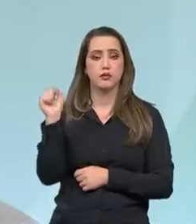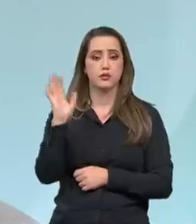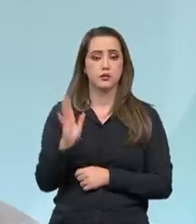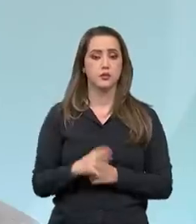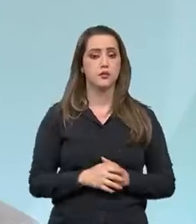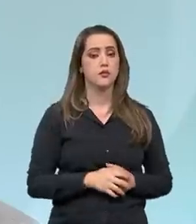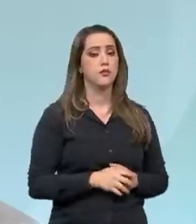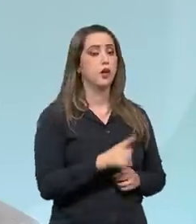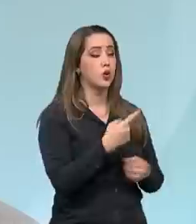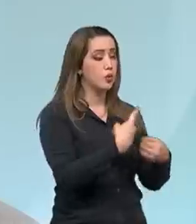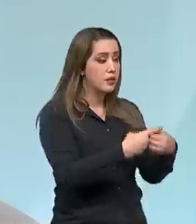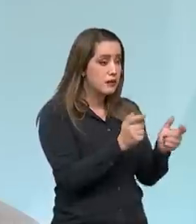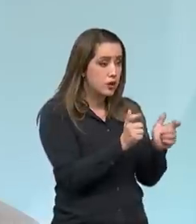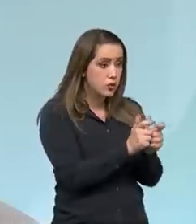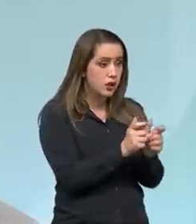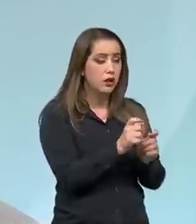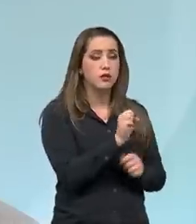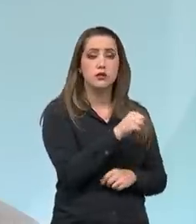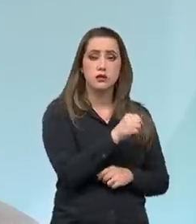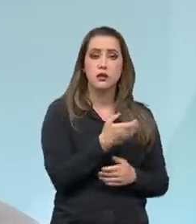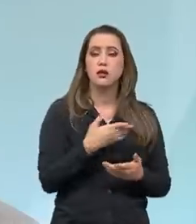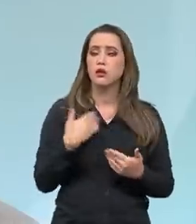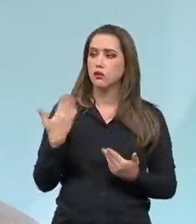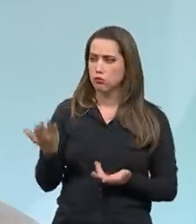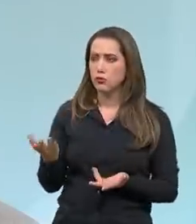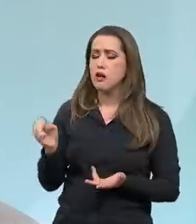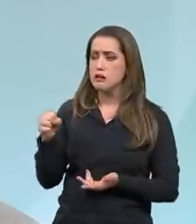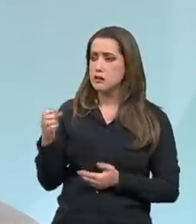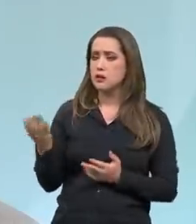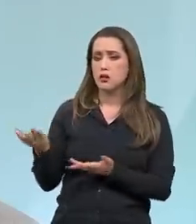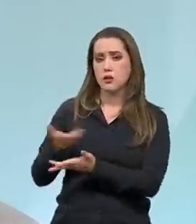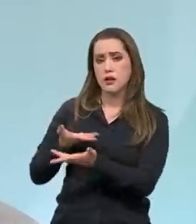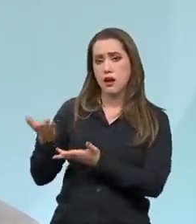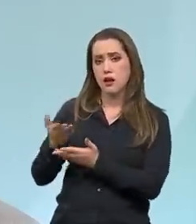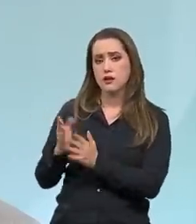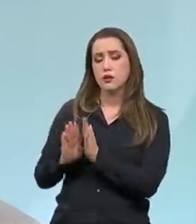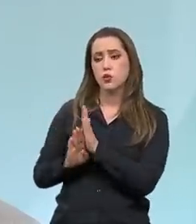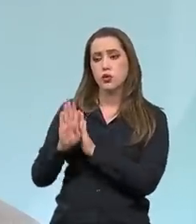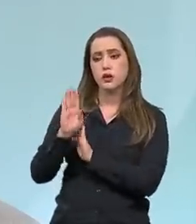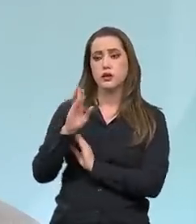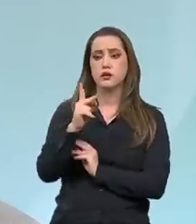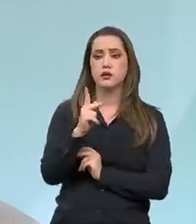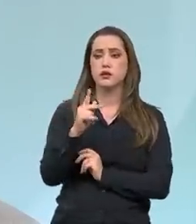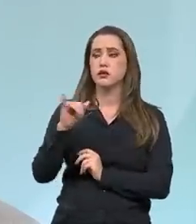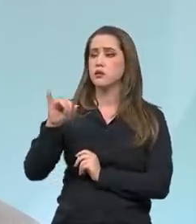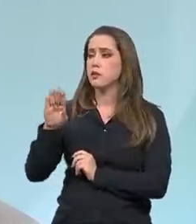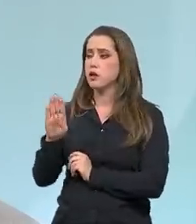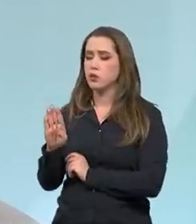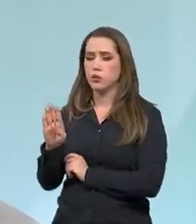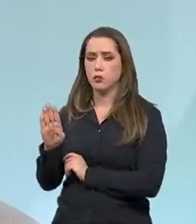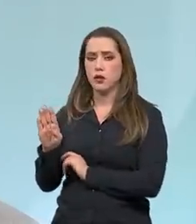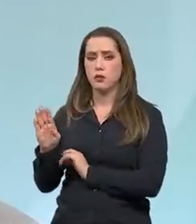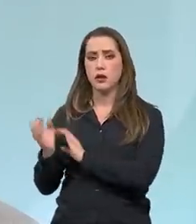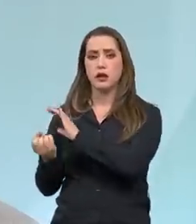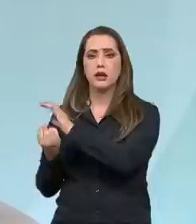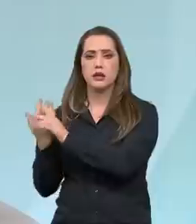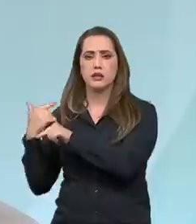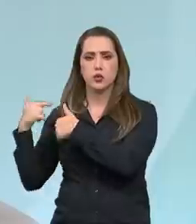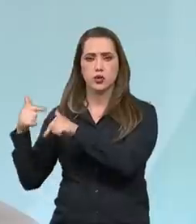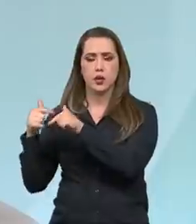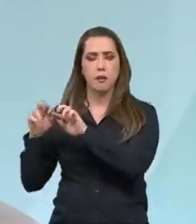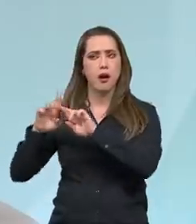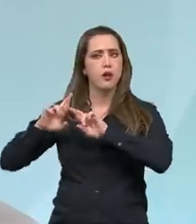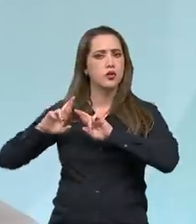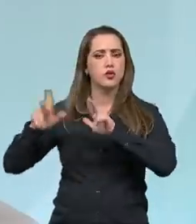cidade de pequeno porte. Então, essa relação entre crescimento do PIB e emprego, ela está mudando ao longo do tempo.